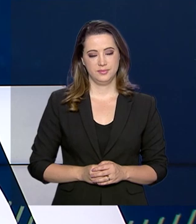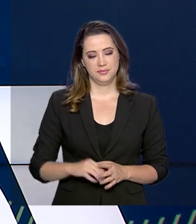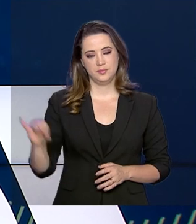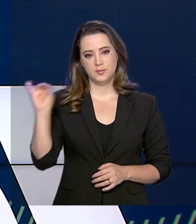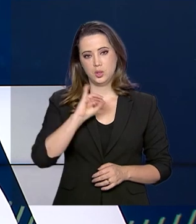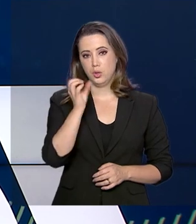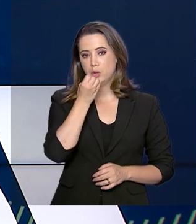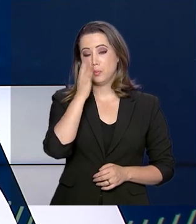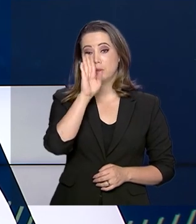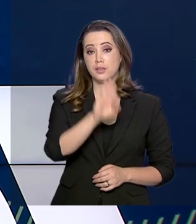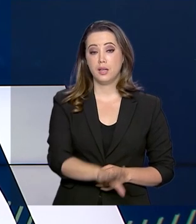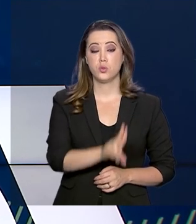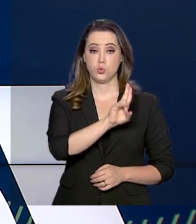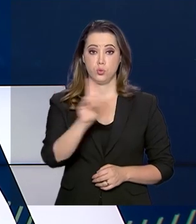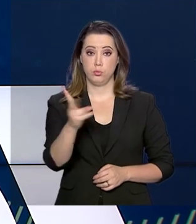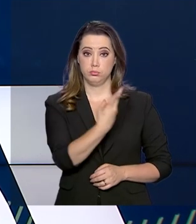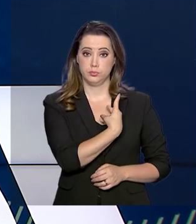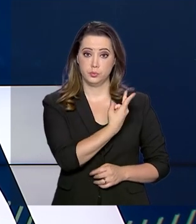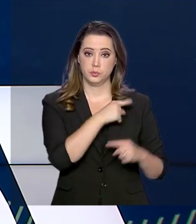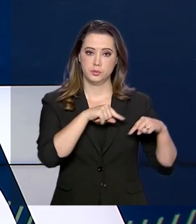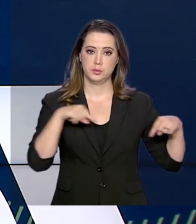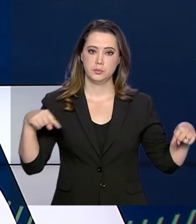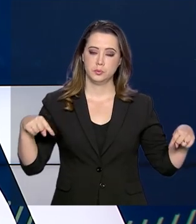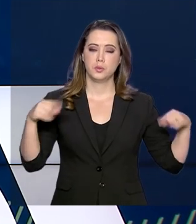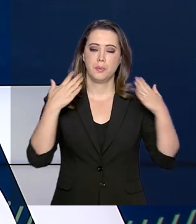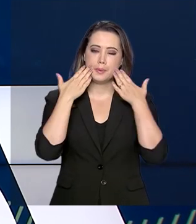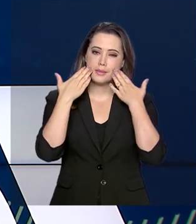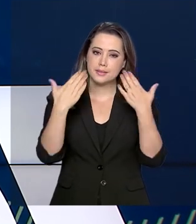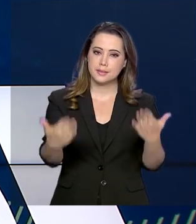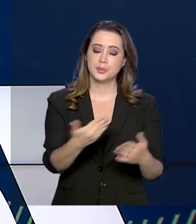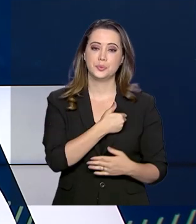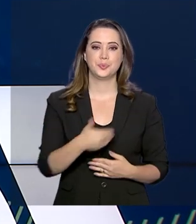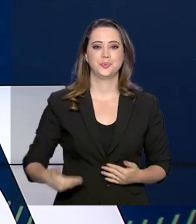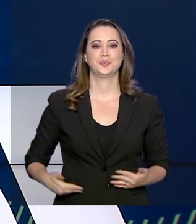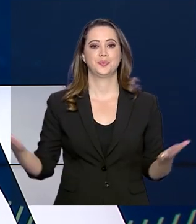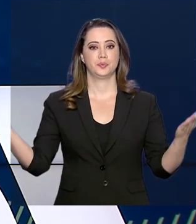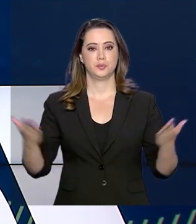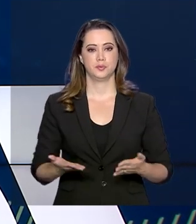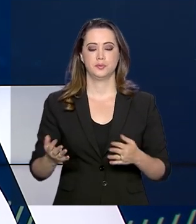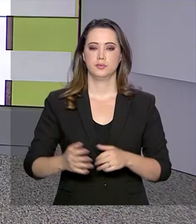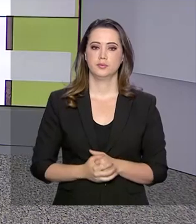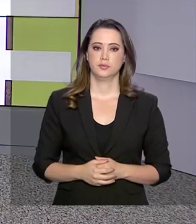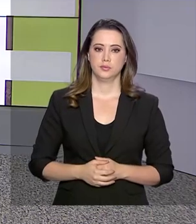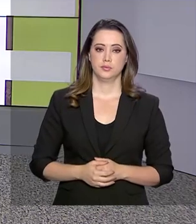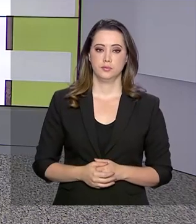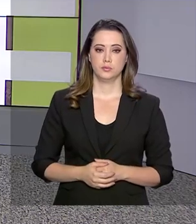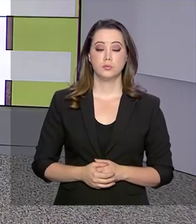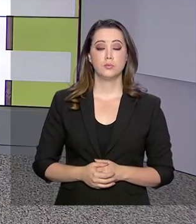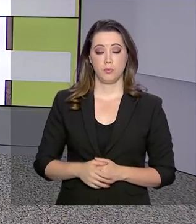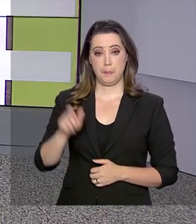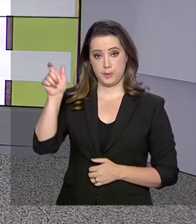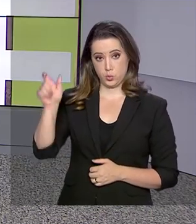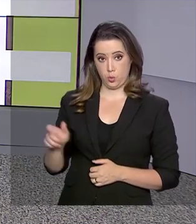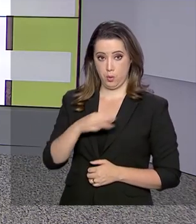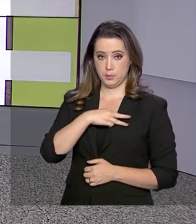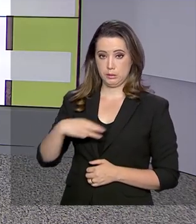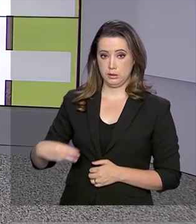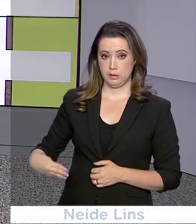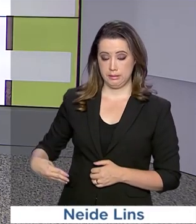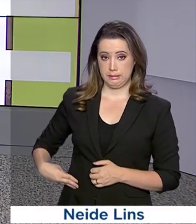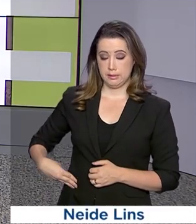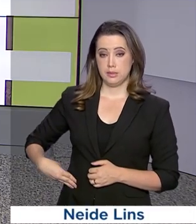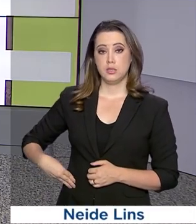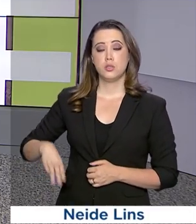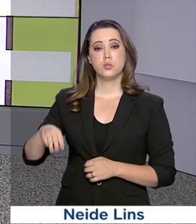Olá, boa tarde, eu sou Roberto Camargo e estamos de volta com mais uma edição do Governo Agora. O ministro Ricardo Salles esteve